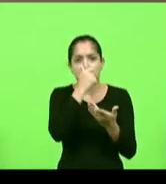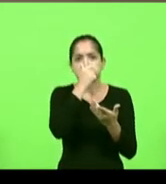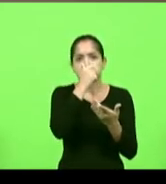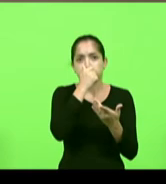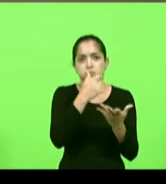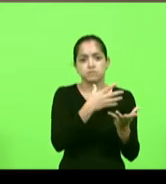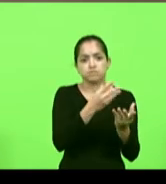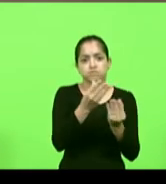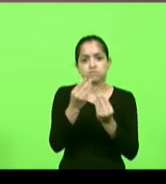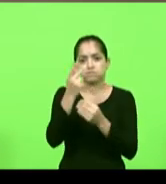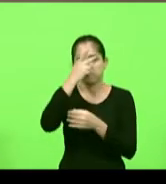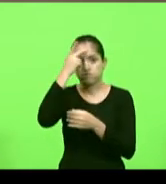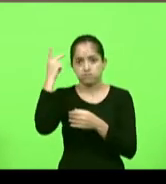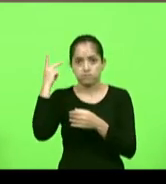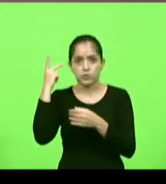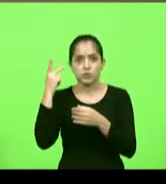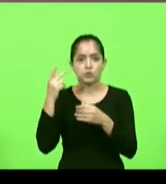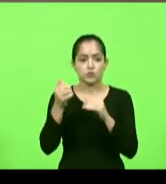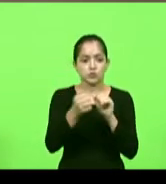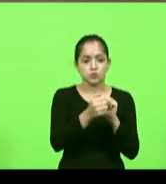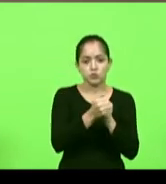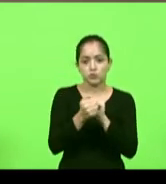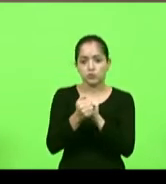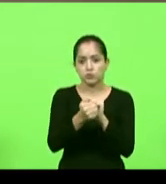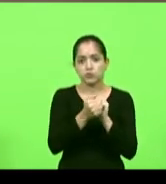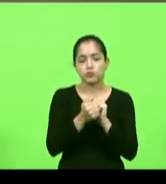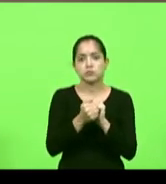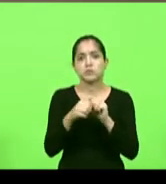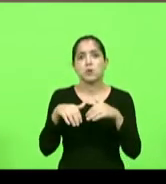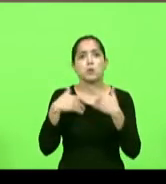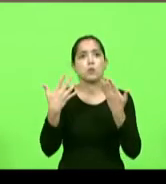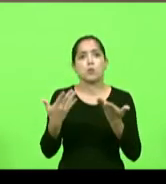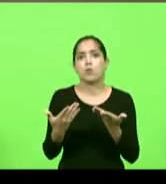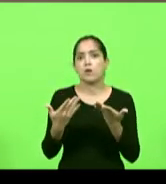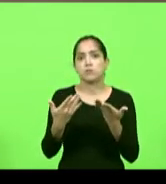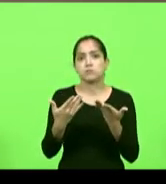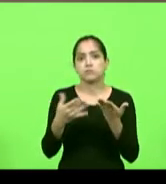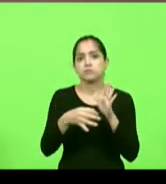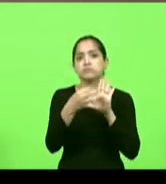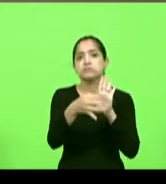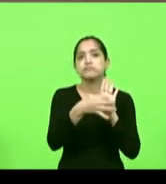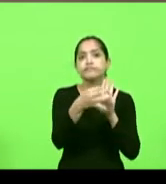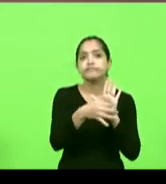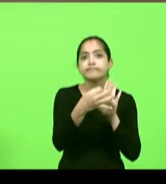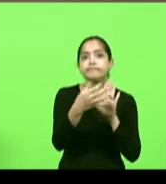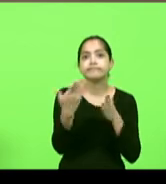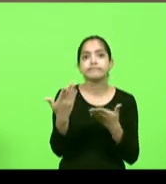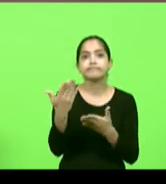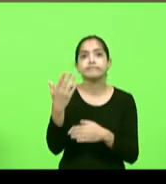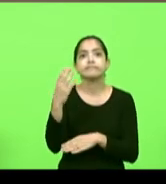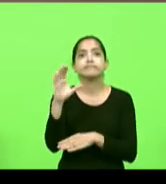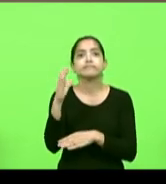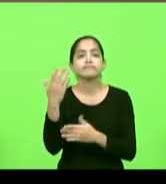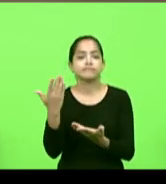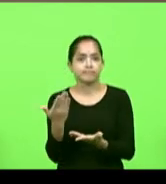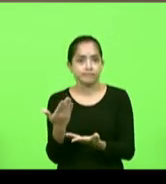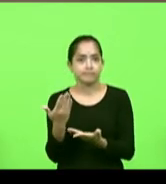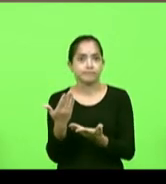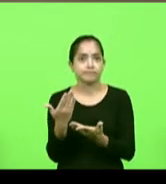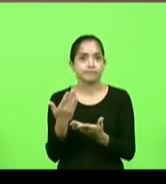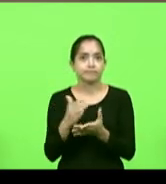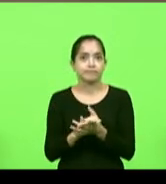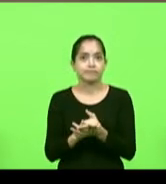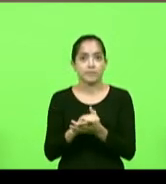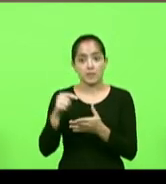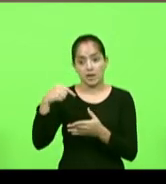sentado um do lado do outro qual é o argumento científico deputado Lima para dizer que como